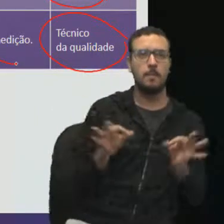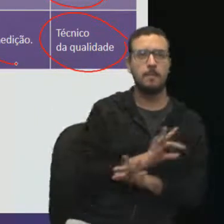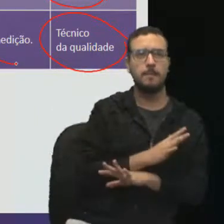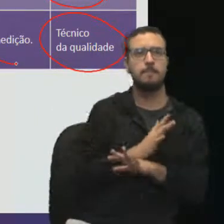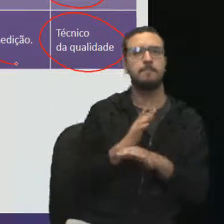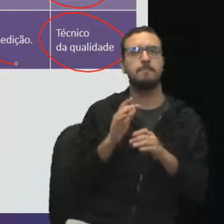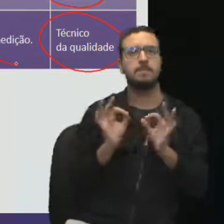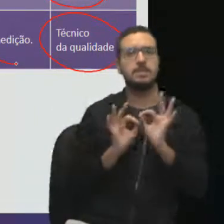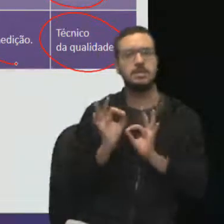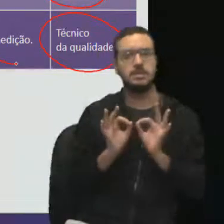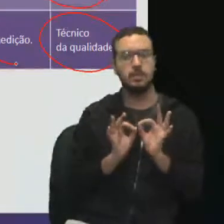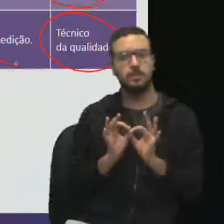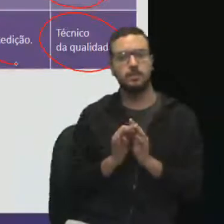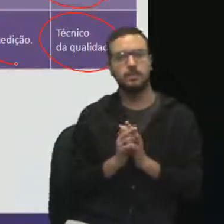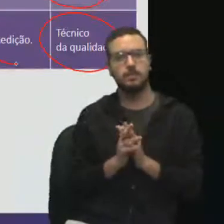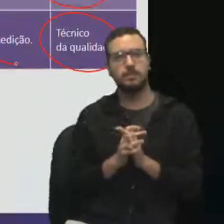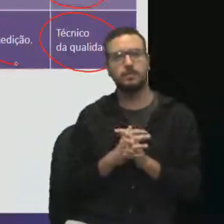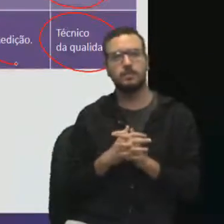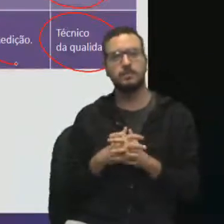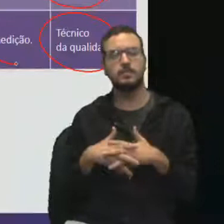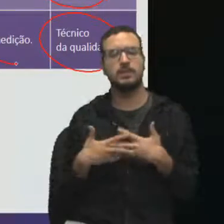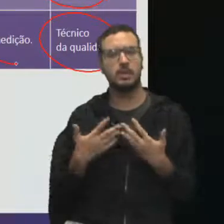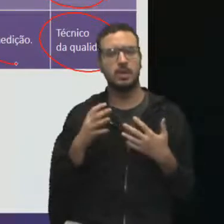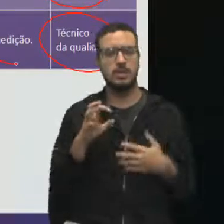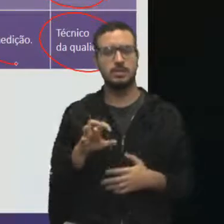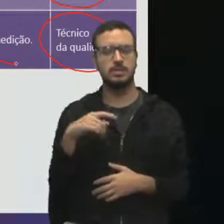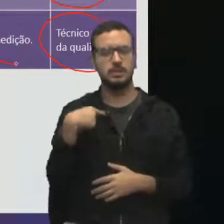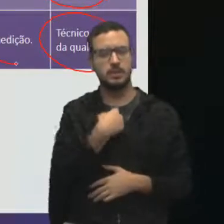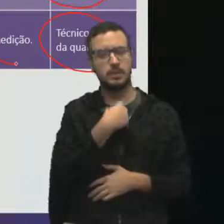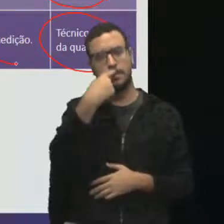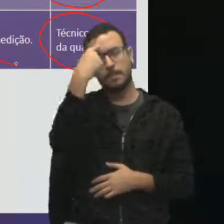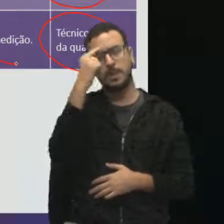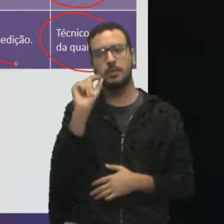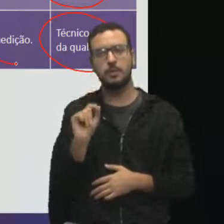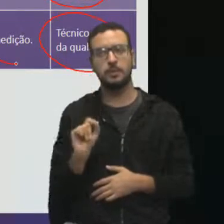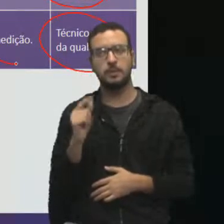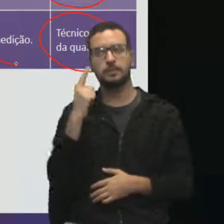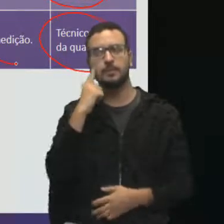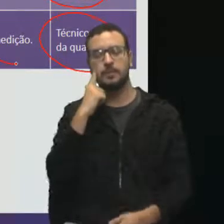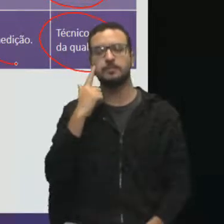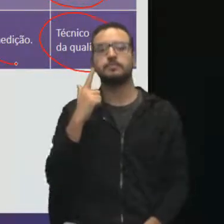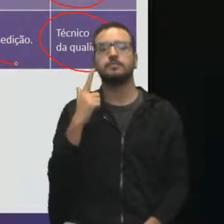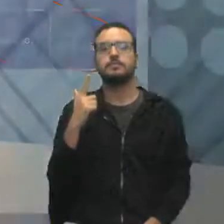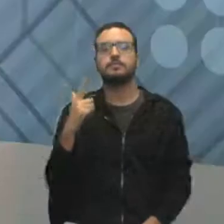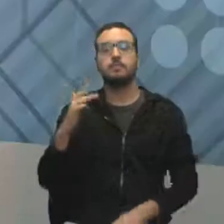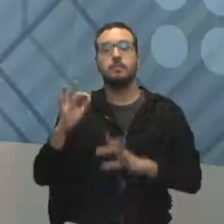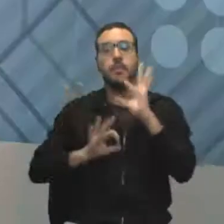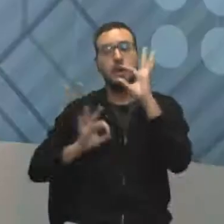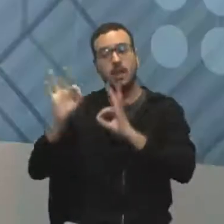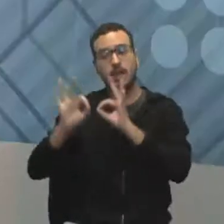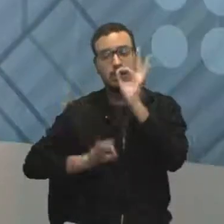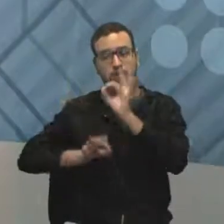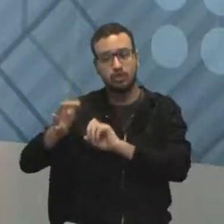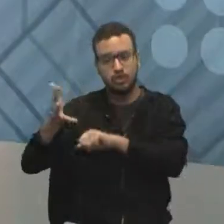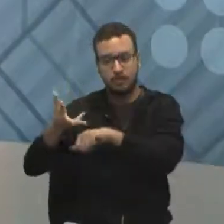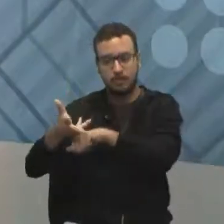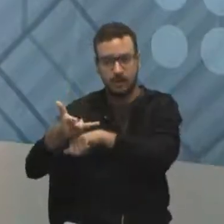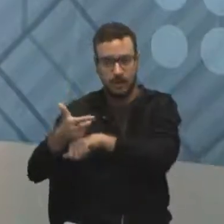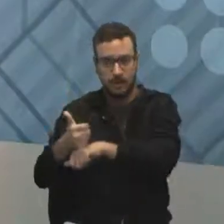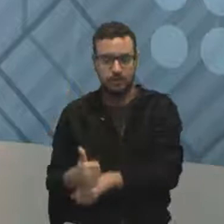medição. Então, dessa forma, nós pensamos no quê? Nós pensamos em planejar a qualidade,